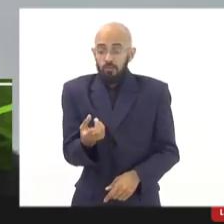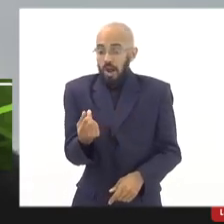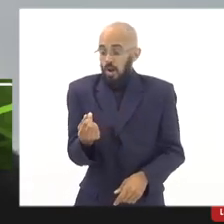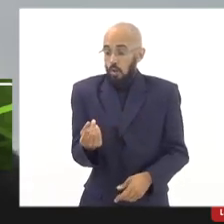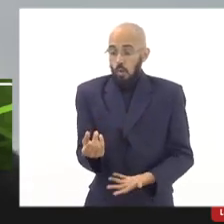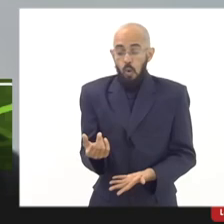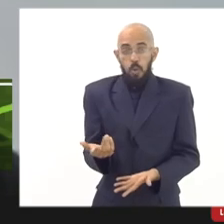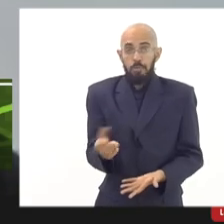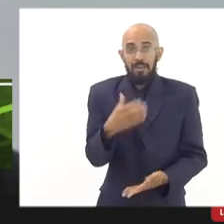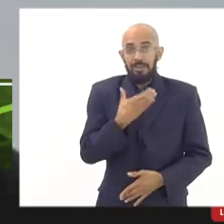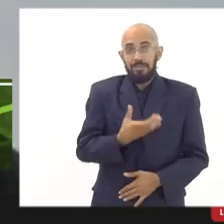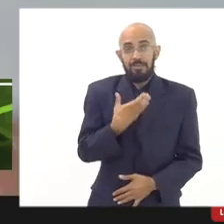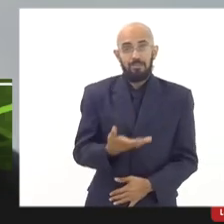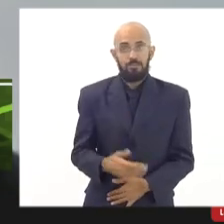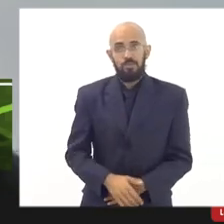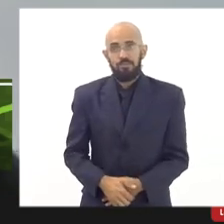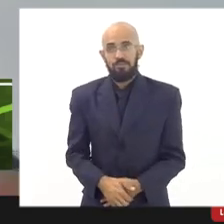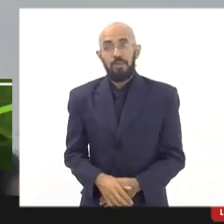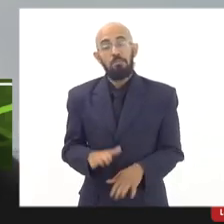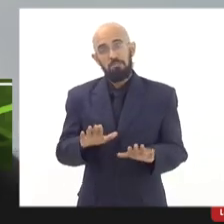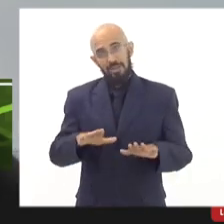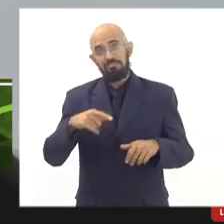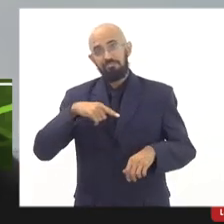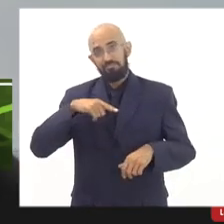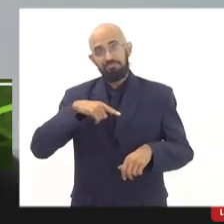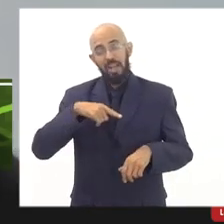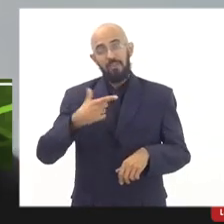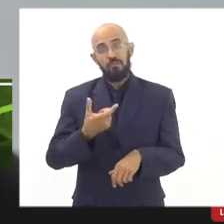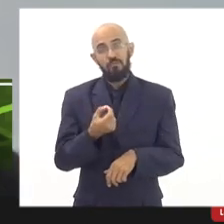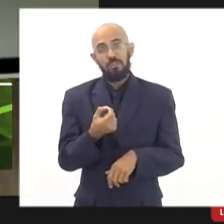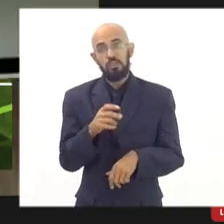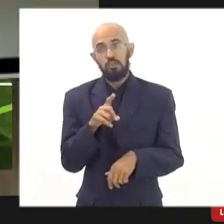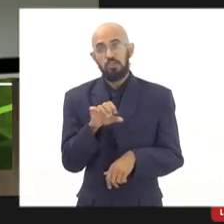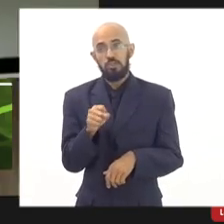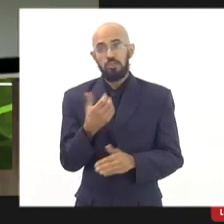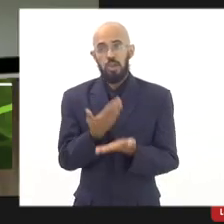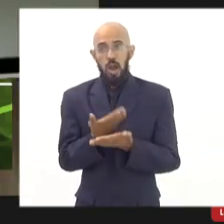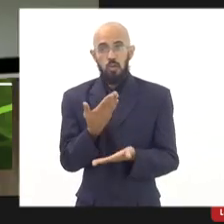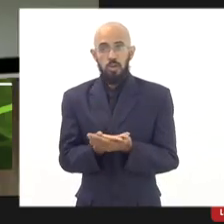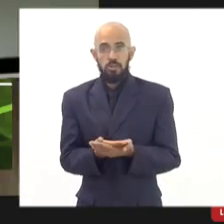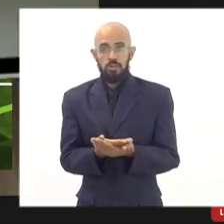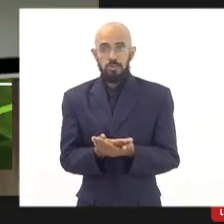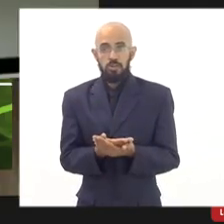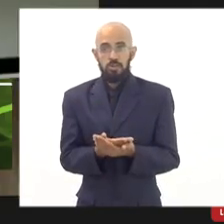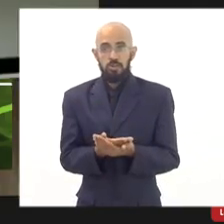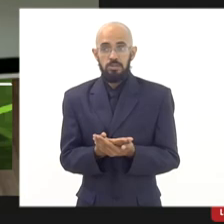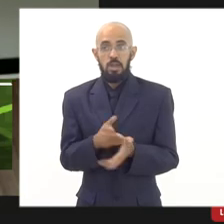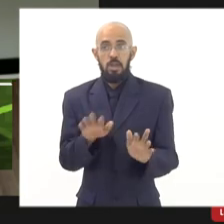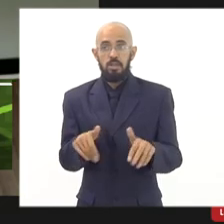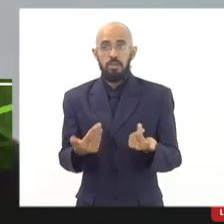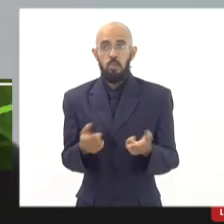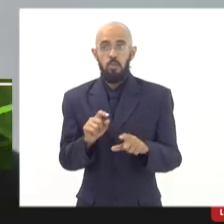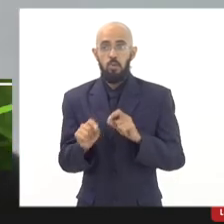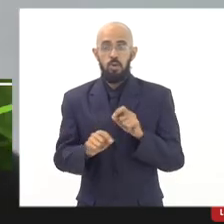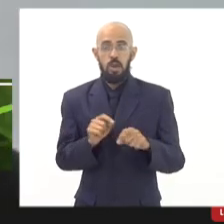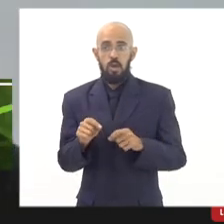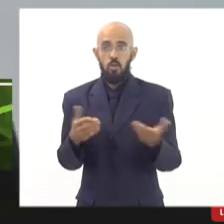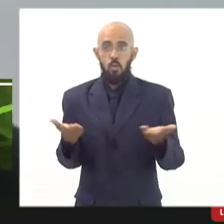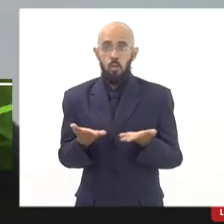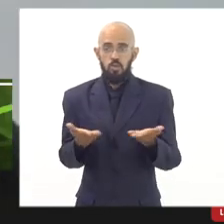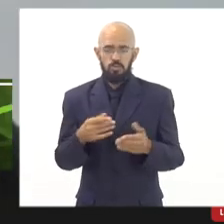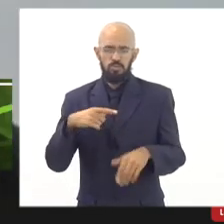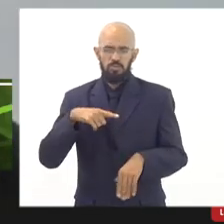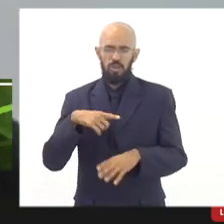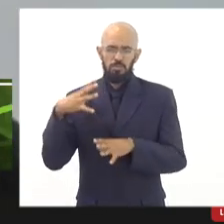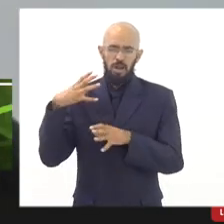nem de manutenção em dezembro, apesar de ter em torno de 20 dias letivos. Então, hoje, eu tenho uma conta